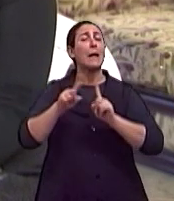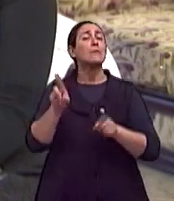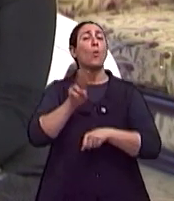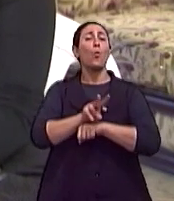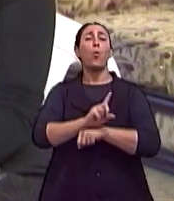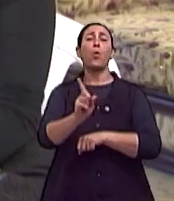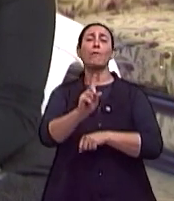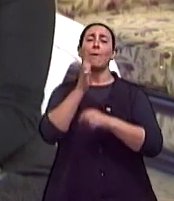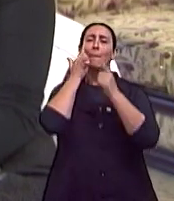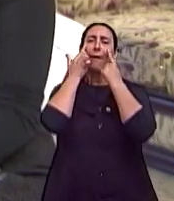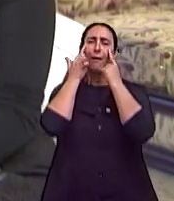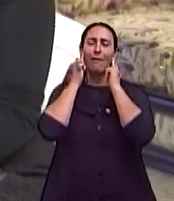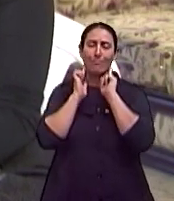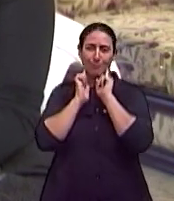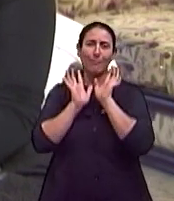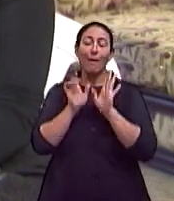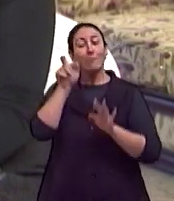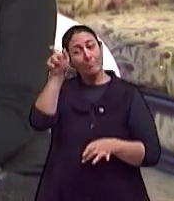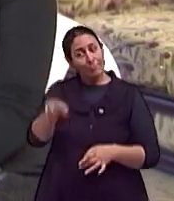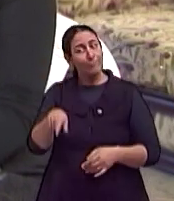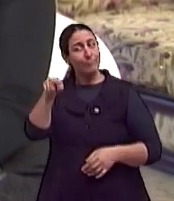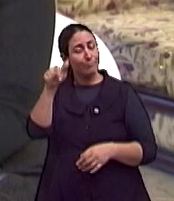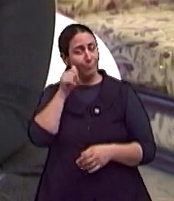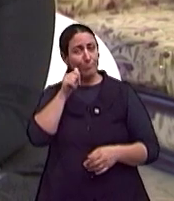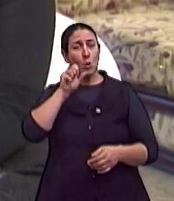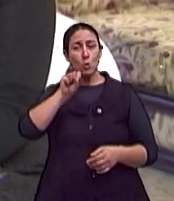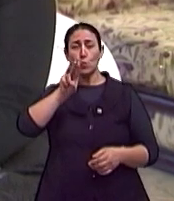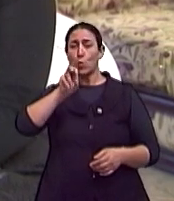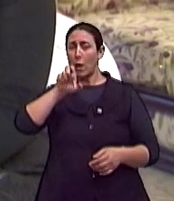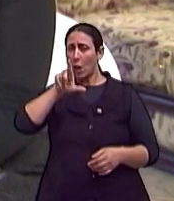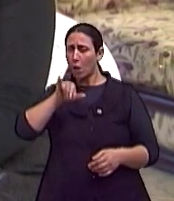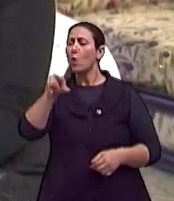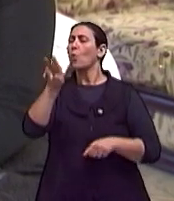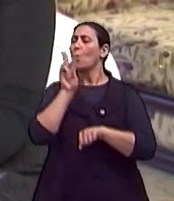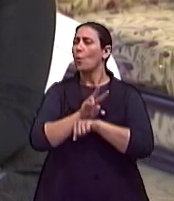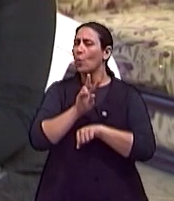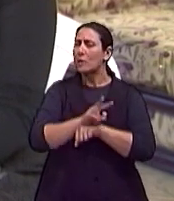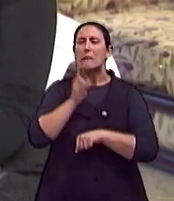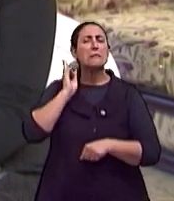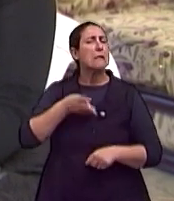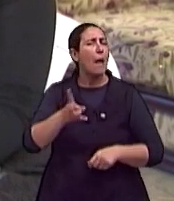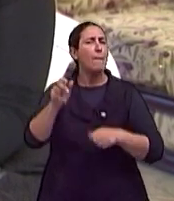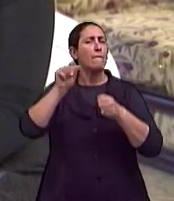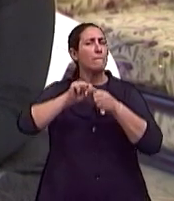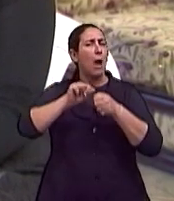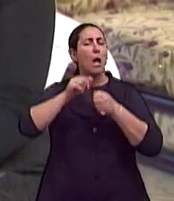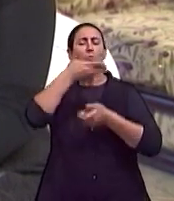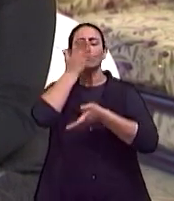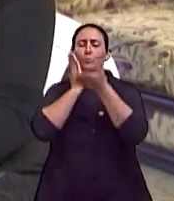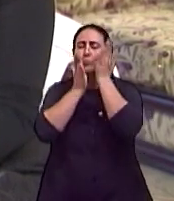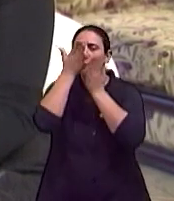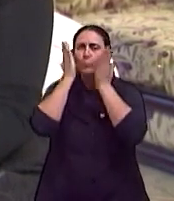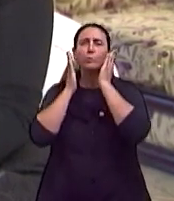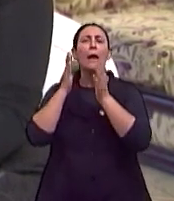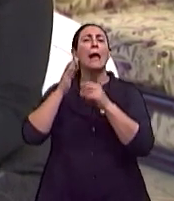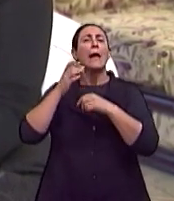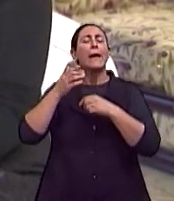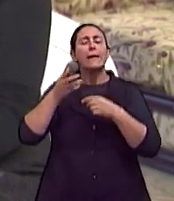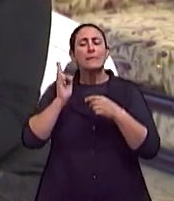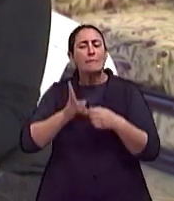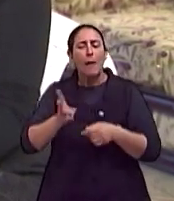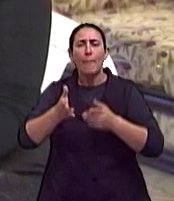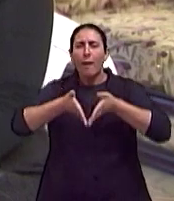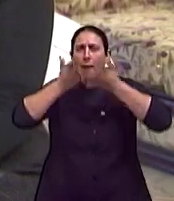Então a dona Sueli é uma senhora que cuida da pele, faz uma limpeza de pele, usa hidratante já há bastante tempo